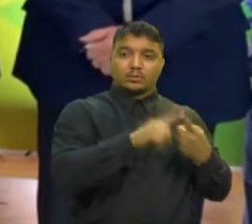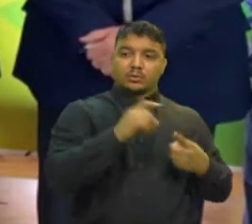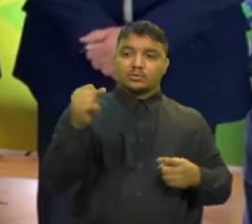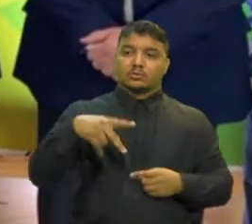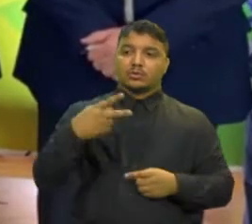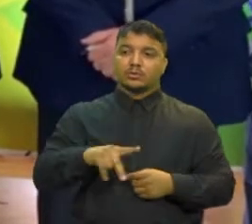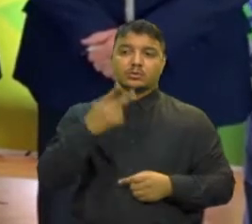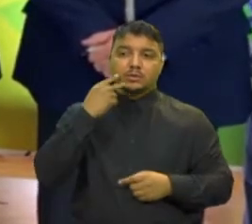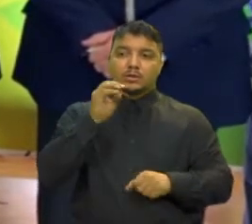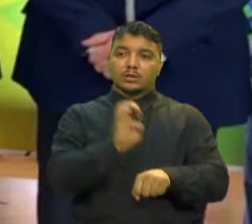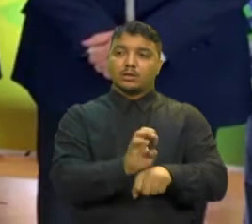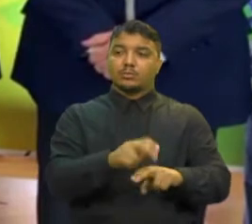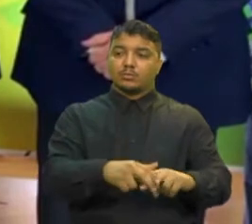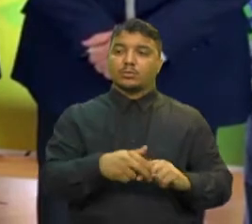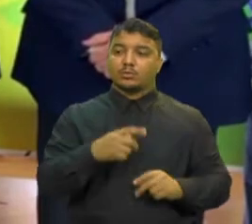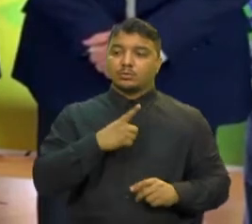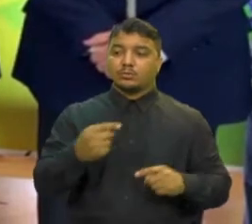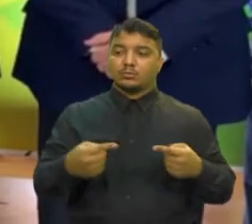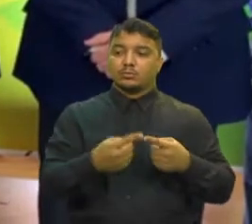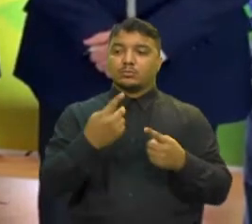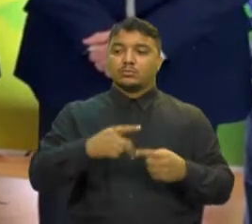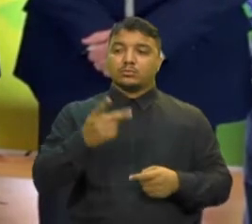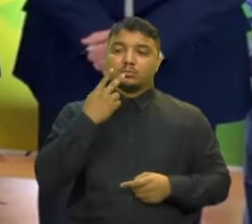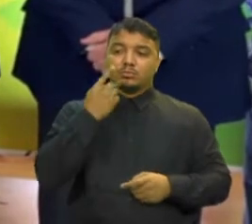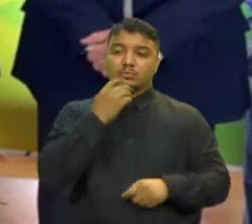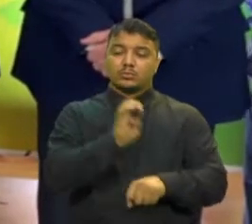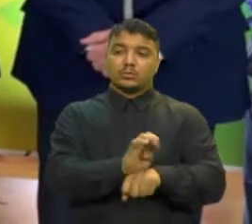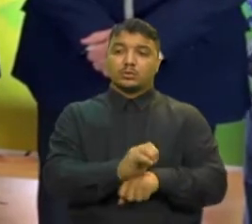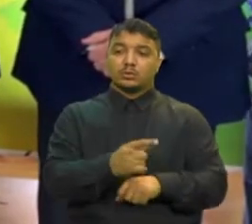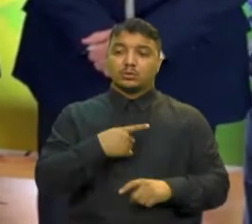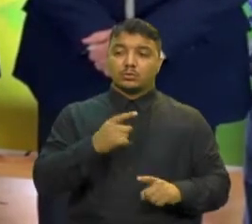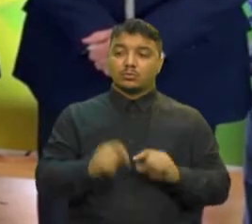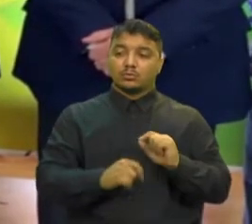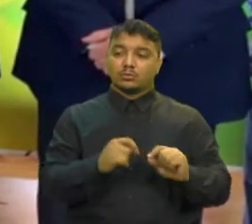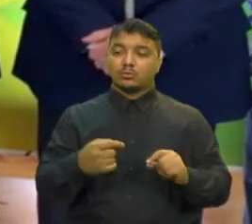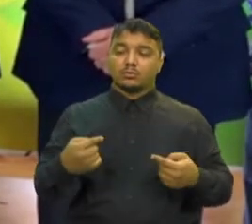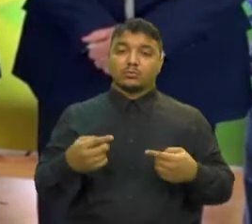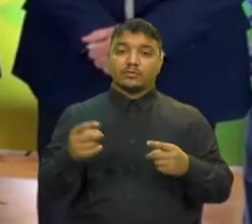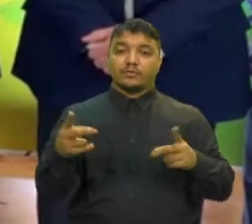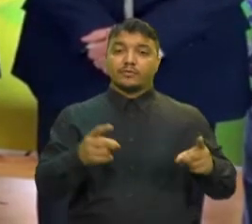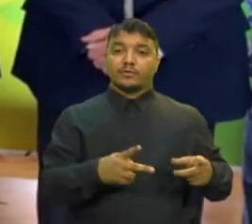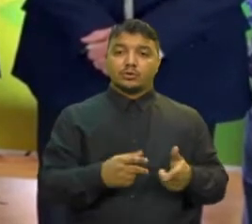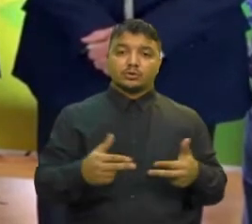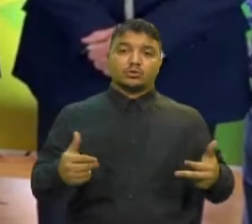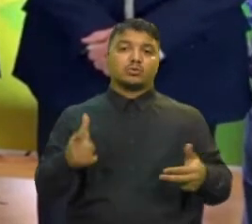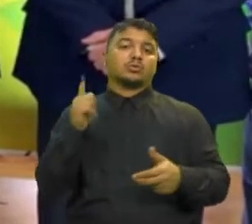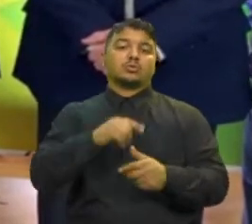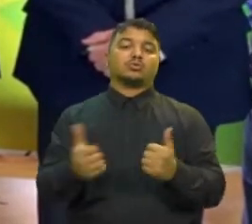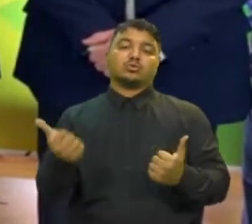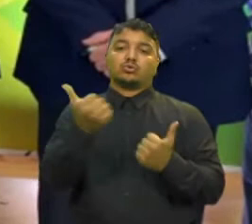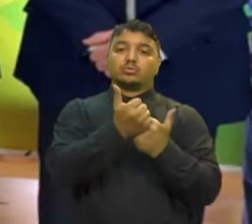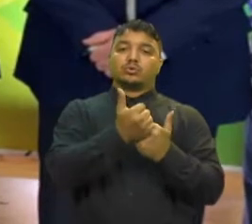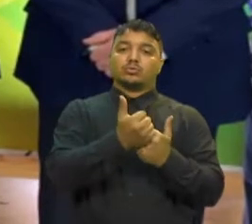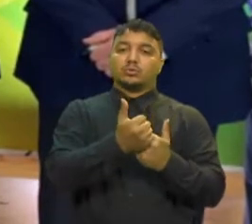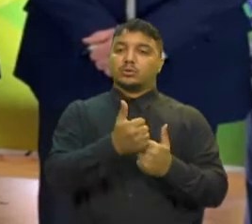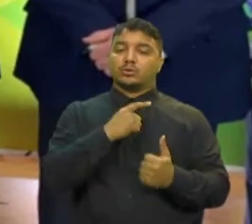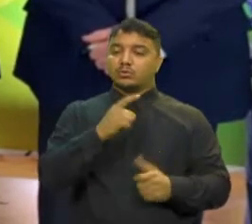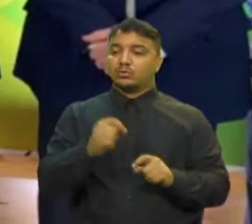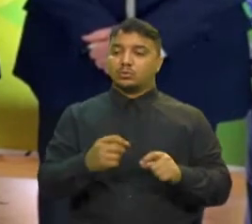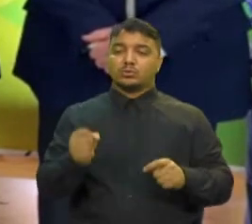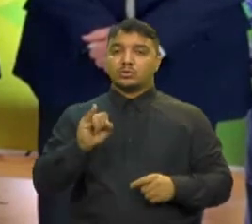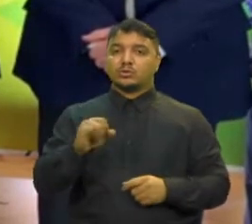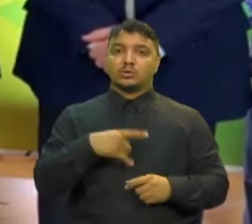Por isso, o potencial enorme do Ceará E esse combustível ser vendido para substituir todo o combustível Hoje,